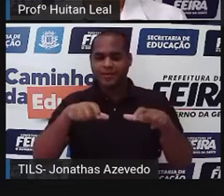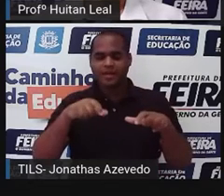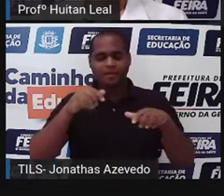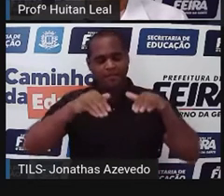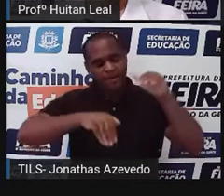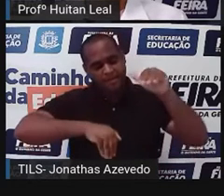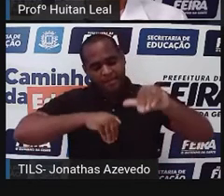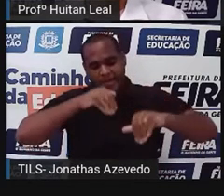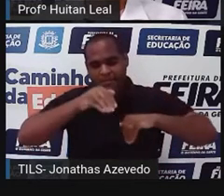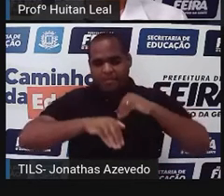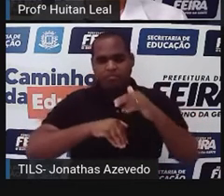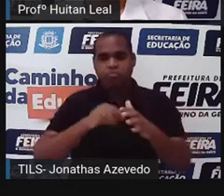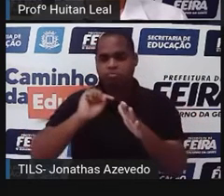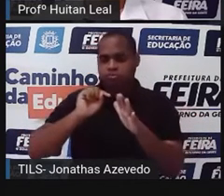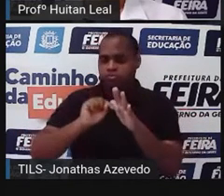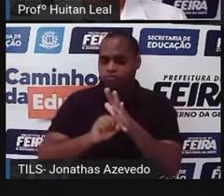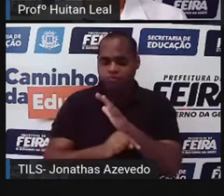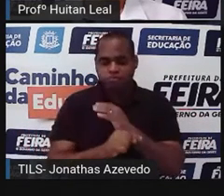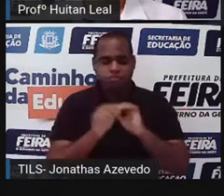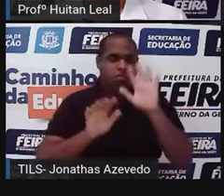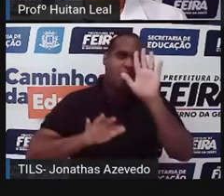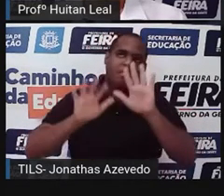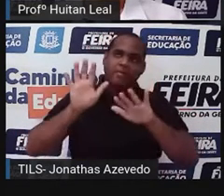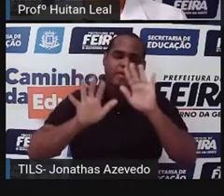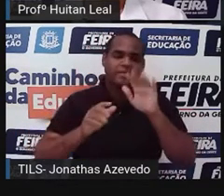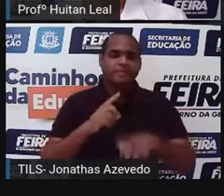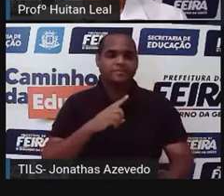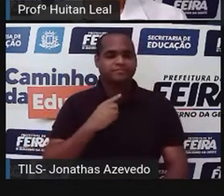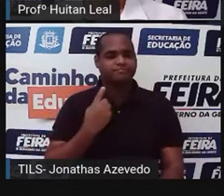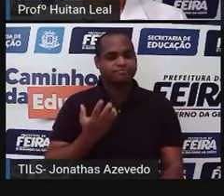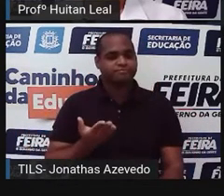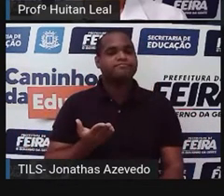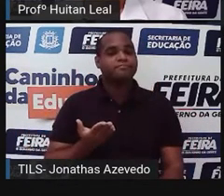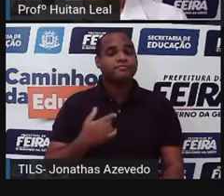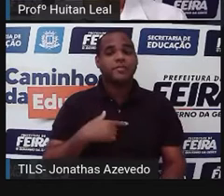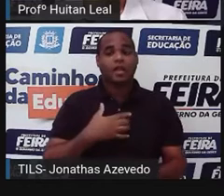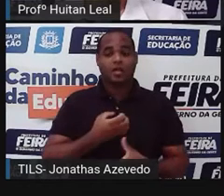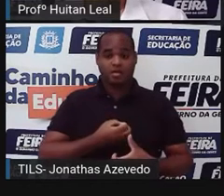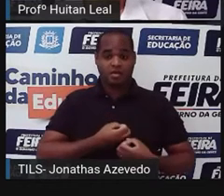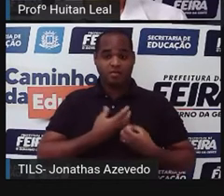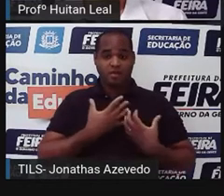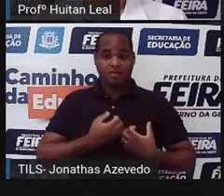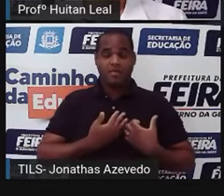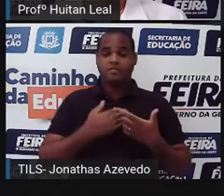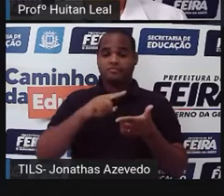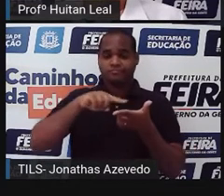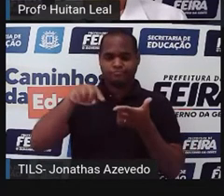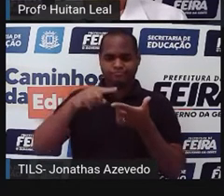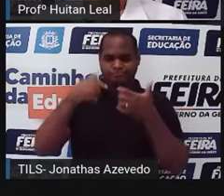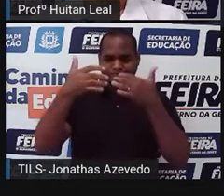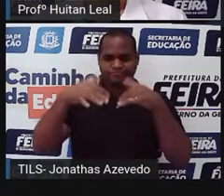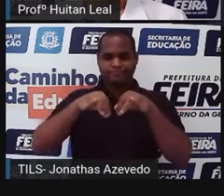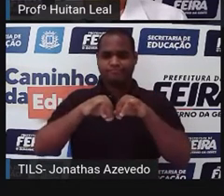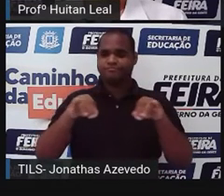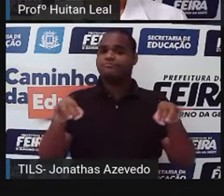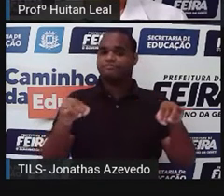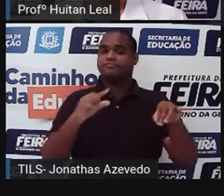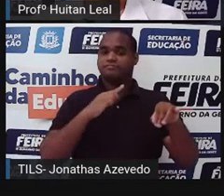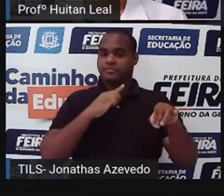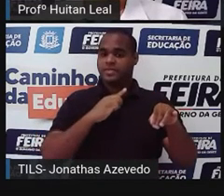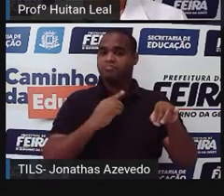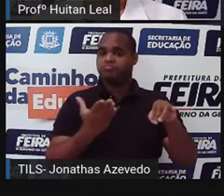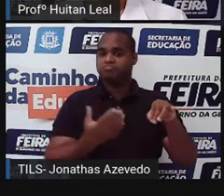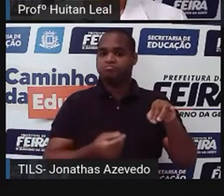morreu afogado. Então, esse pequeno poema, ele traz os devidos traços da notícia, não é?